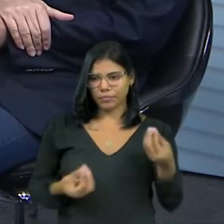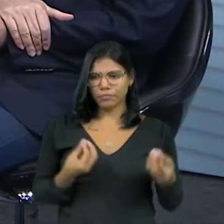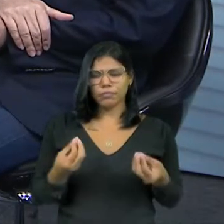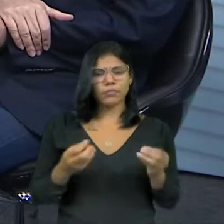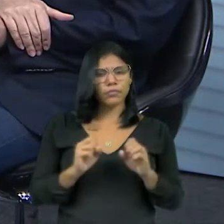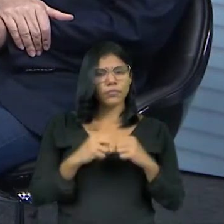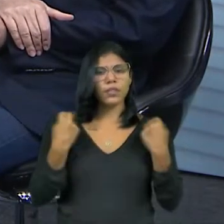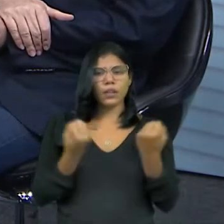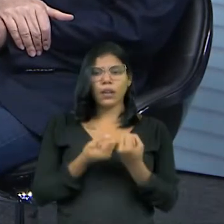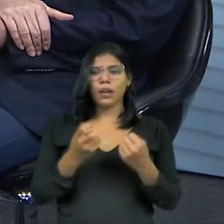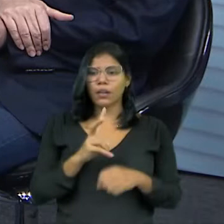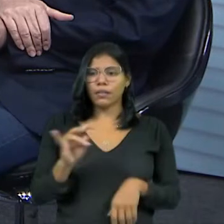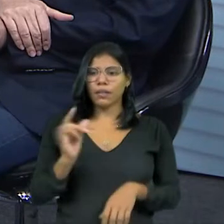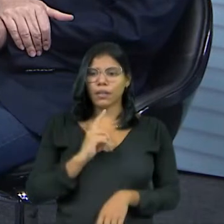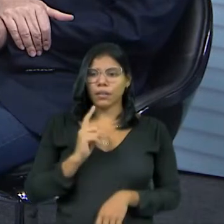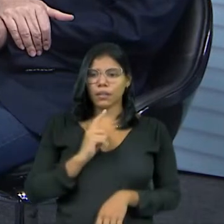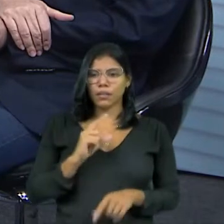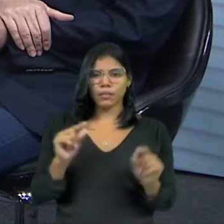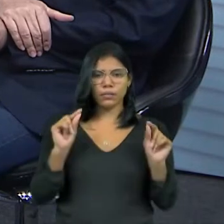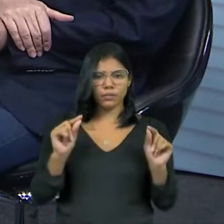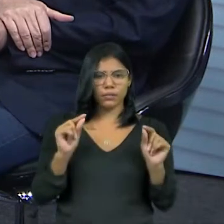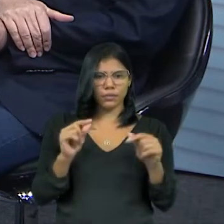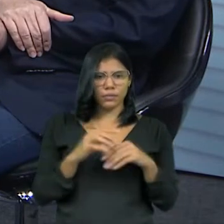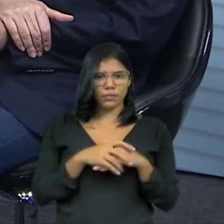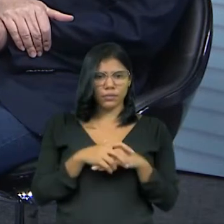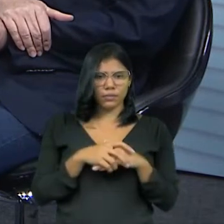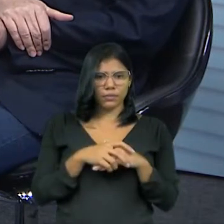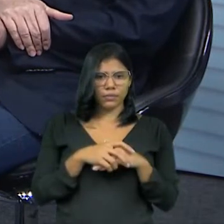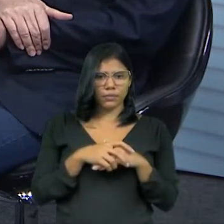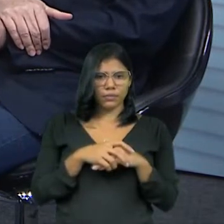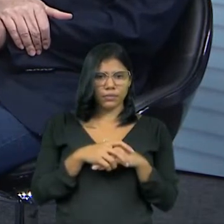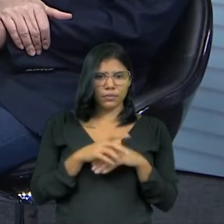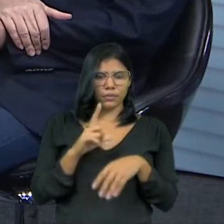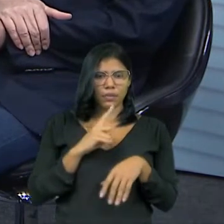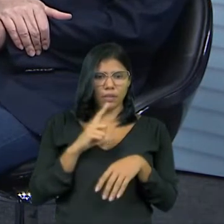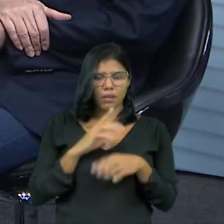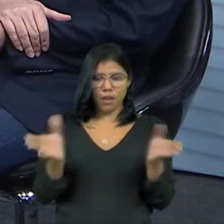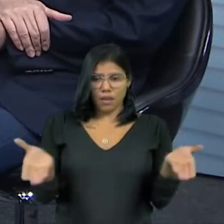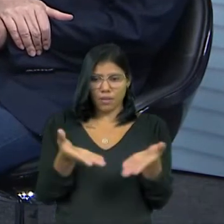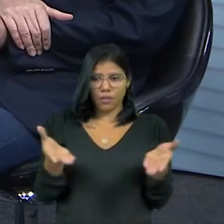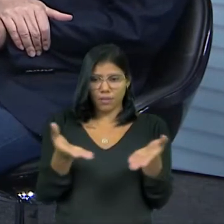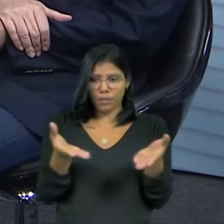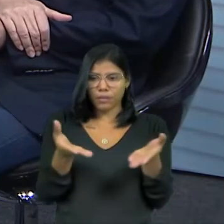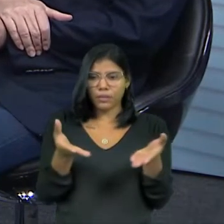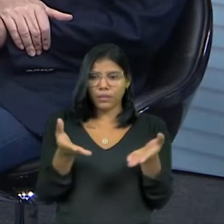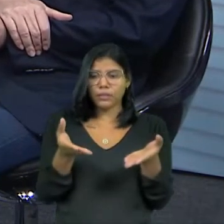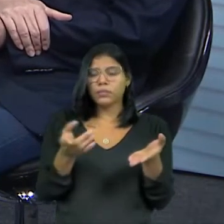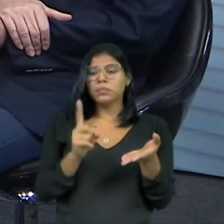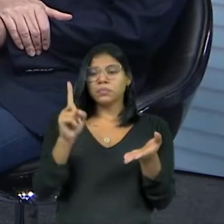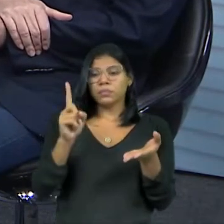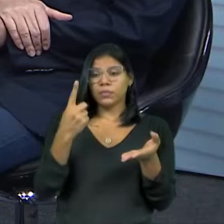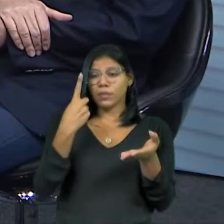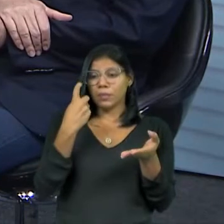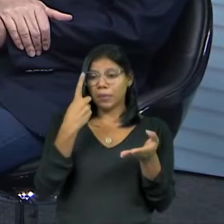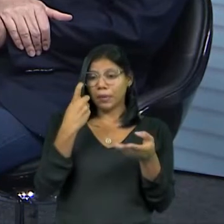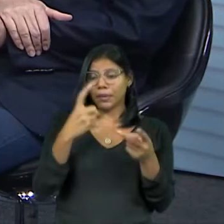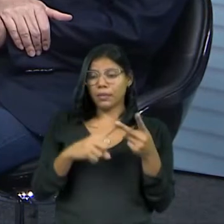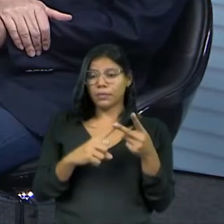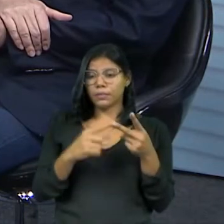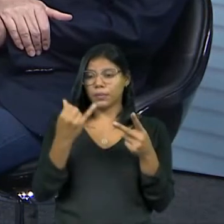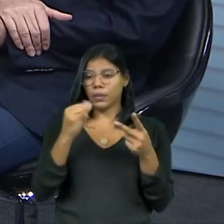Vai ter um evento previsto? Esse seminário a gente teve agora em junho, que foi na Espanha e na Itália, a versão